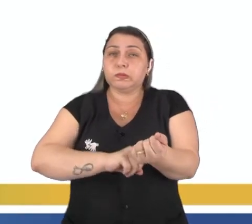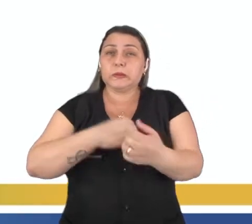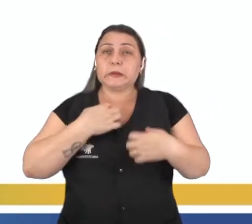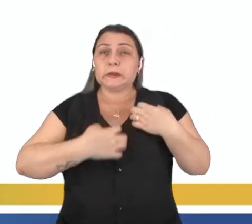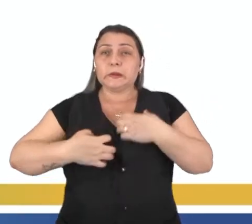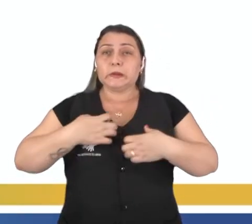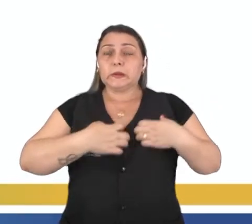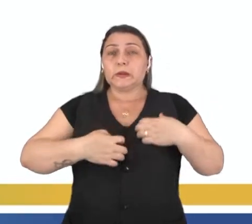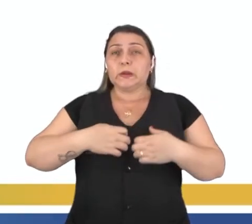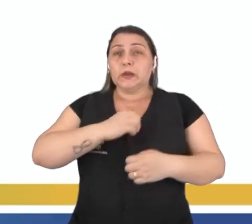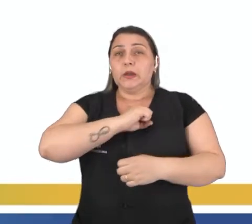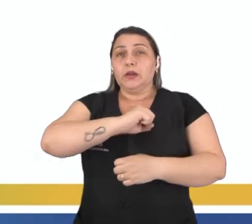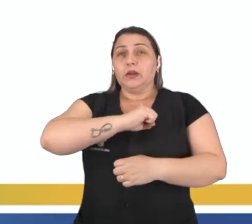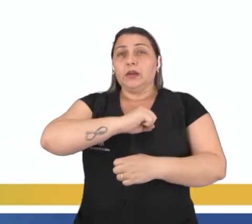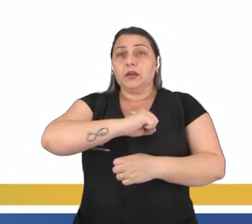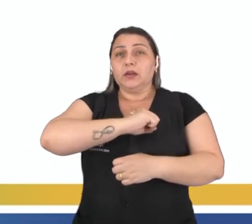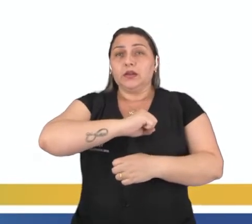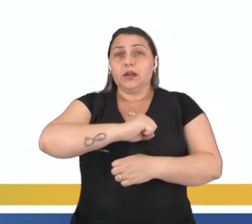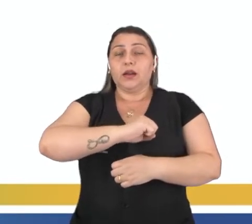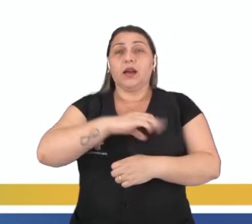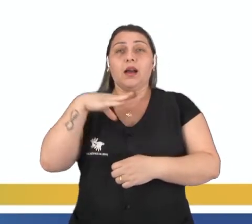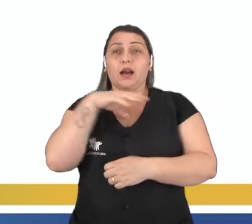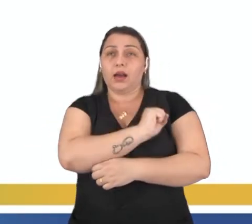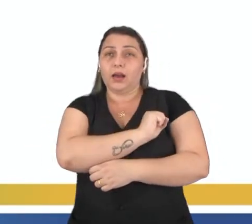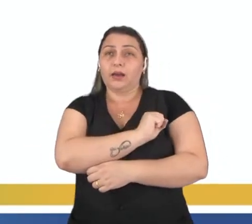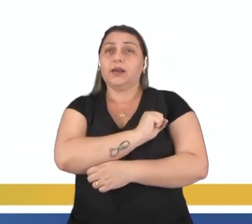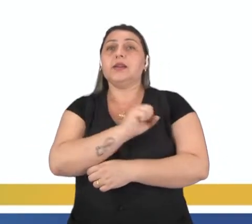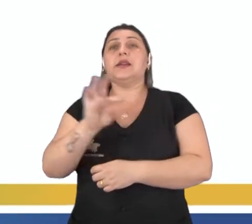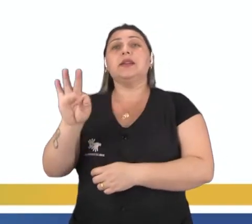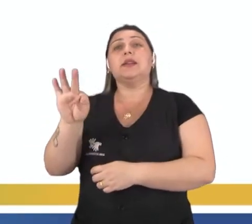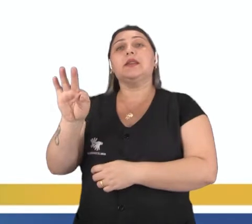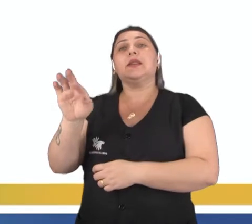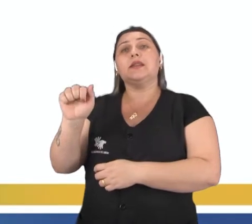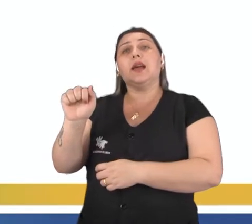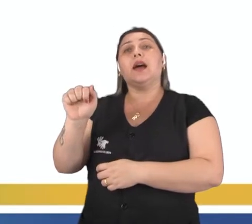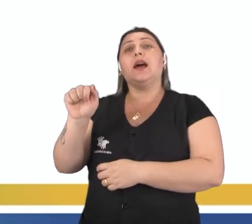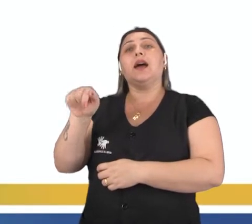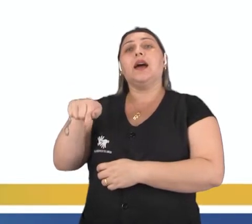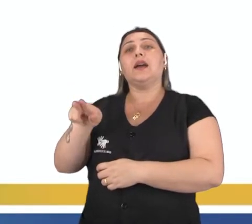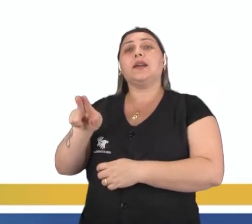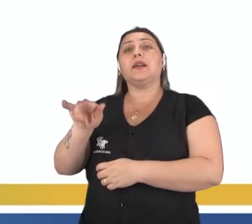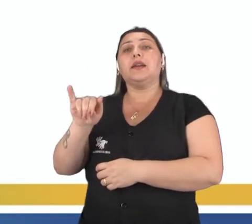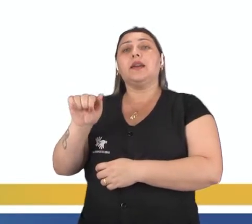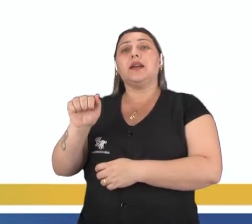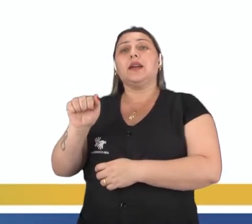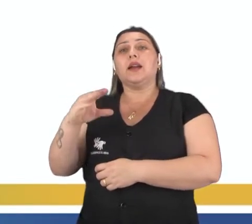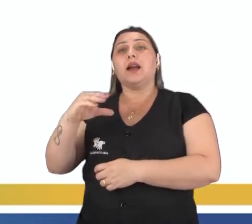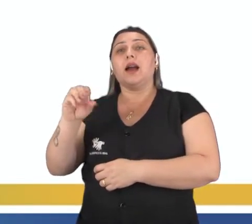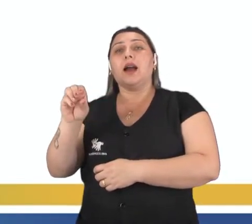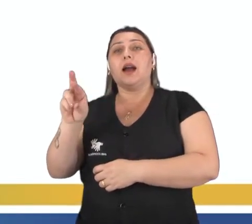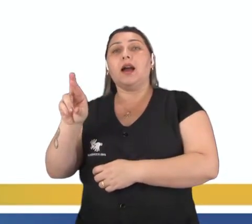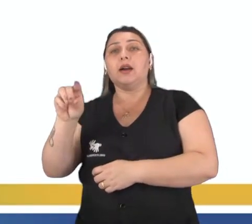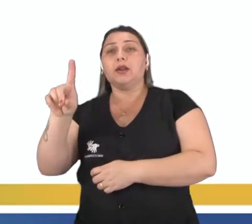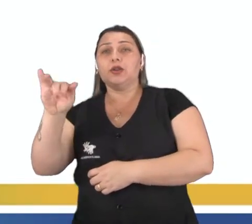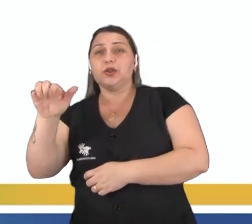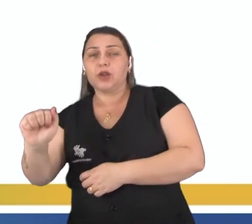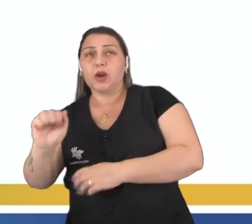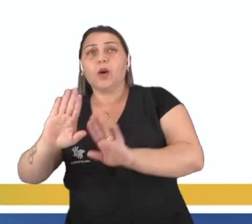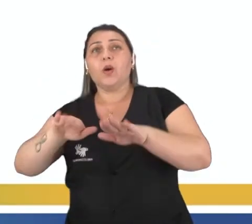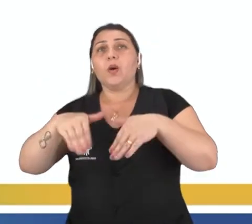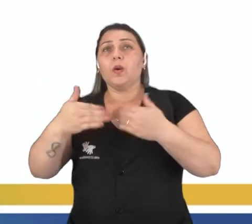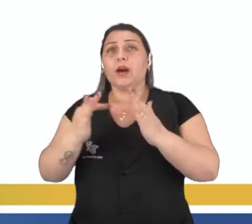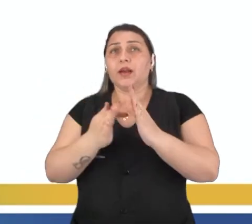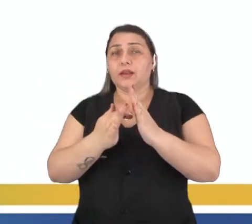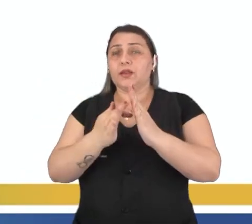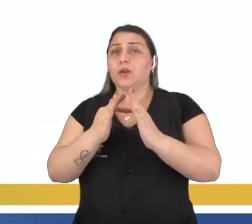o coração dá uma acelerada, que é chamada tachicardia, né? Vamos seguir. Quais as formas